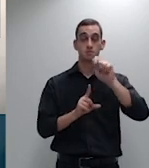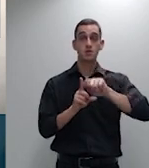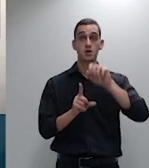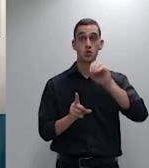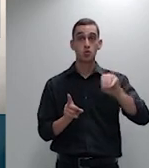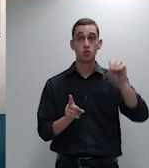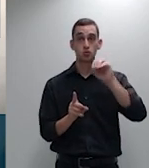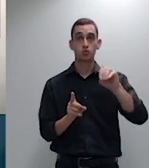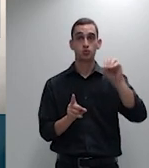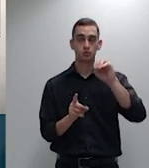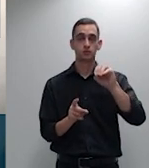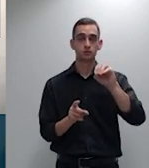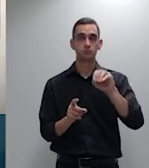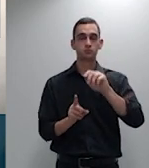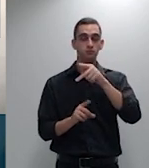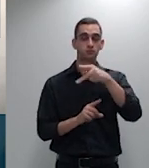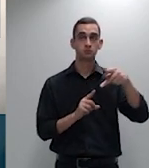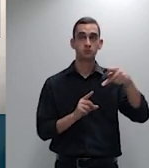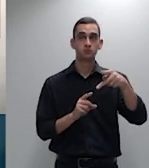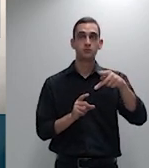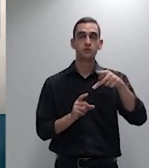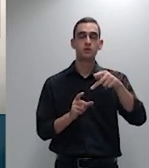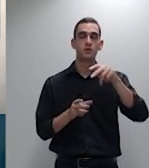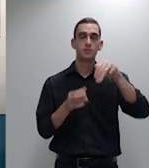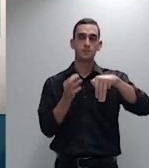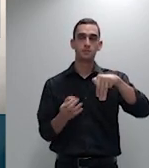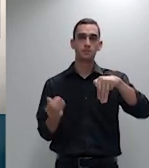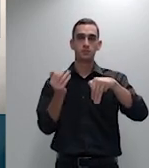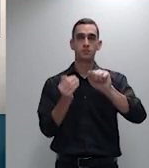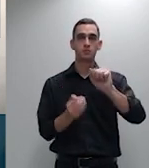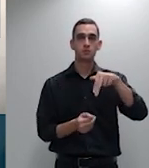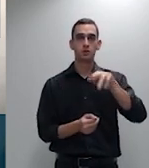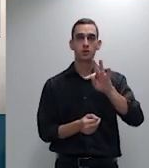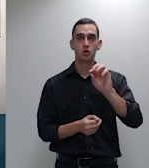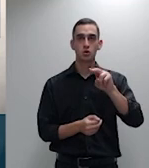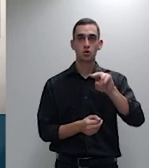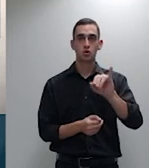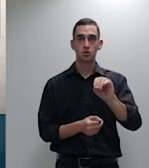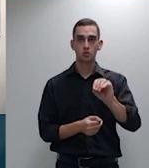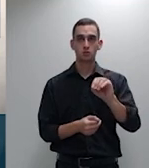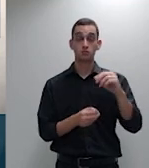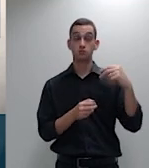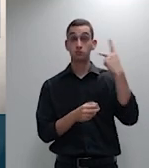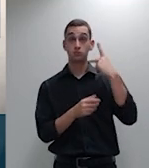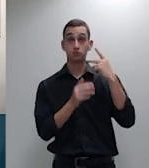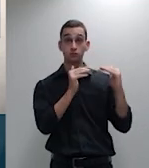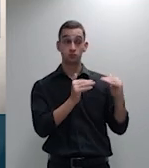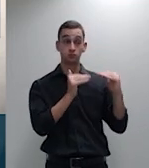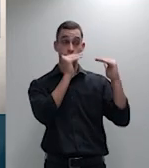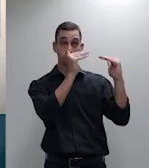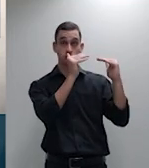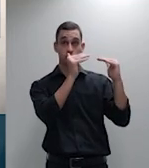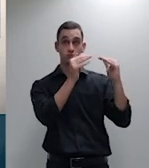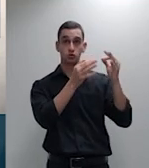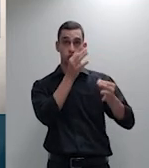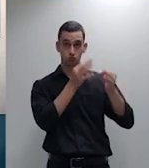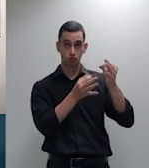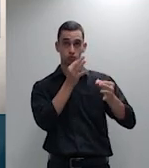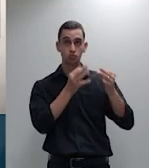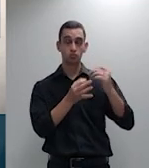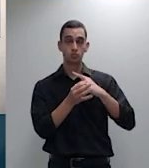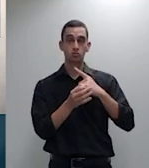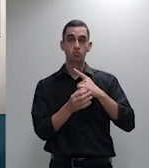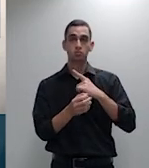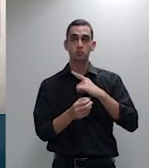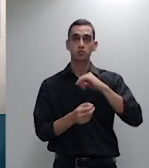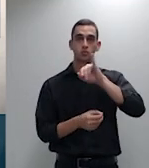excelentíssimo senhor ministro Antônio Carlos Ferreira. Subprocurador-geral da República, excelentíssimo senhor Sadi da Assunção Torres Filho.